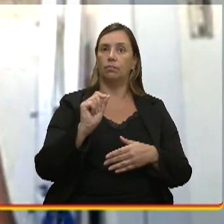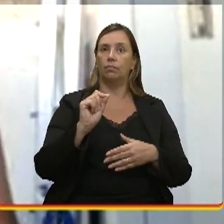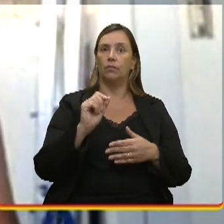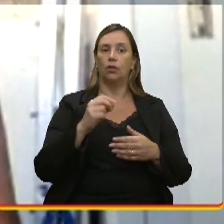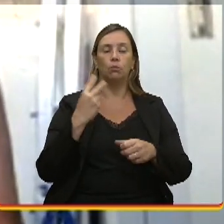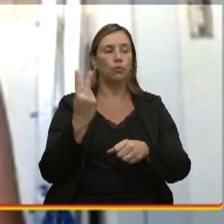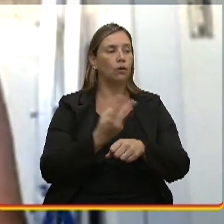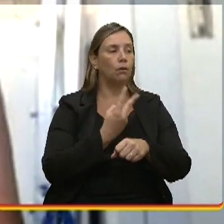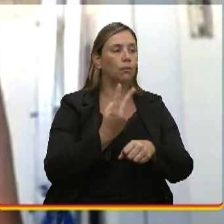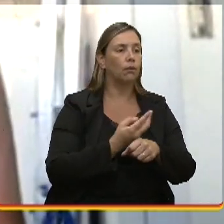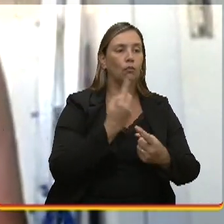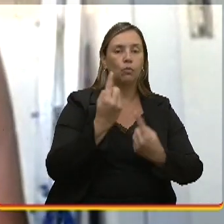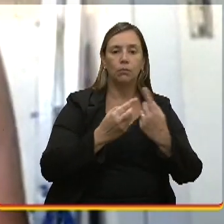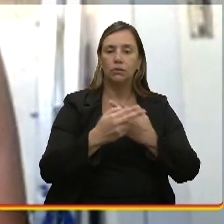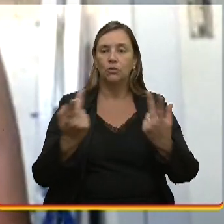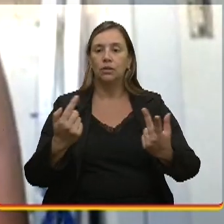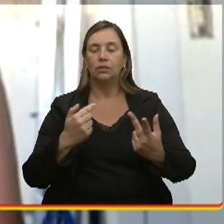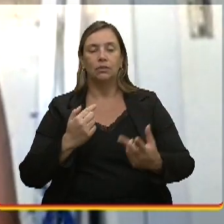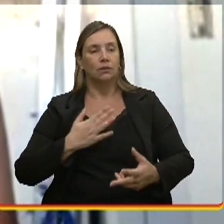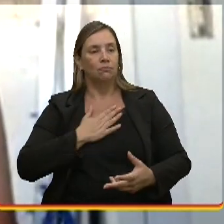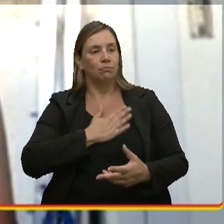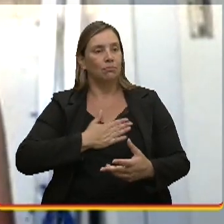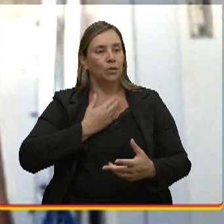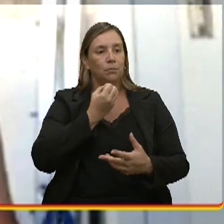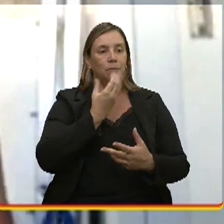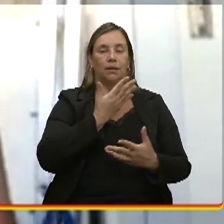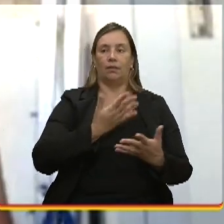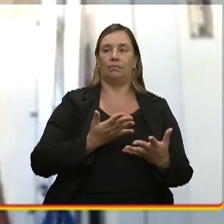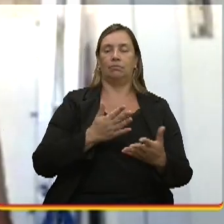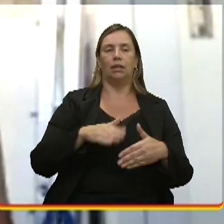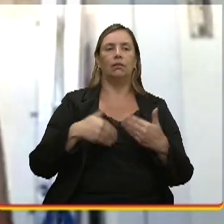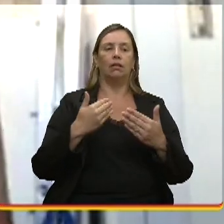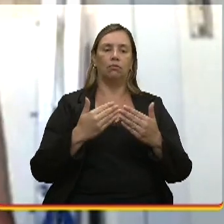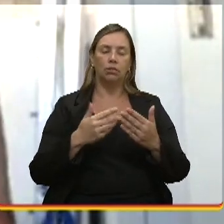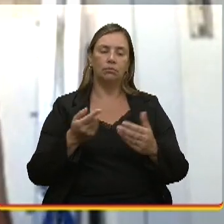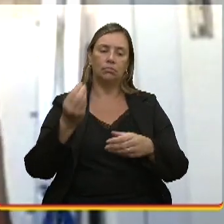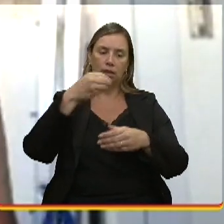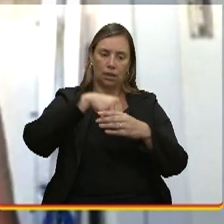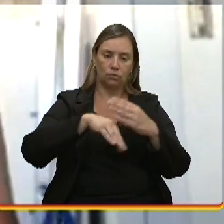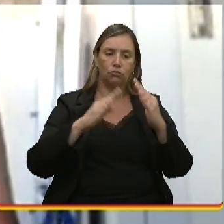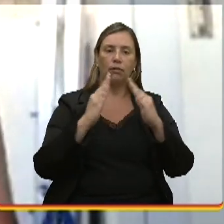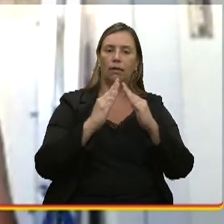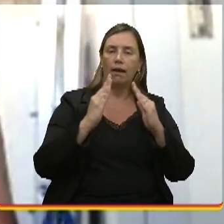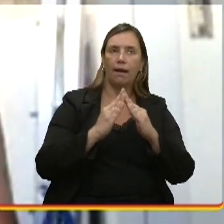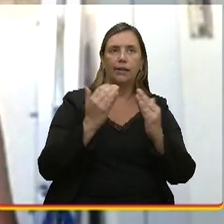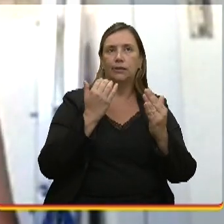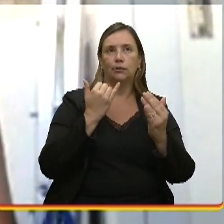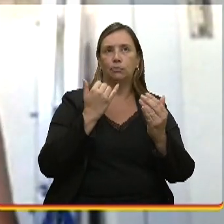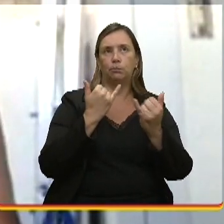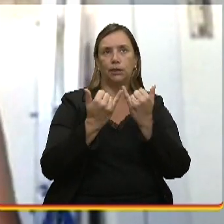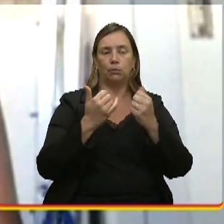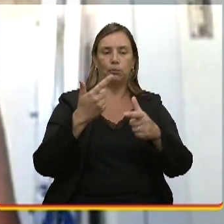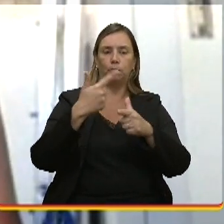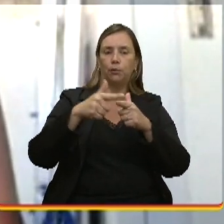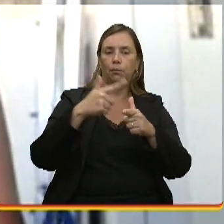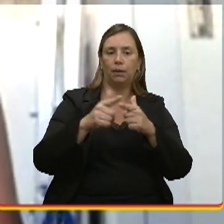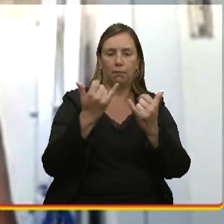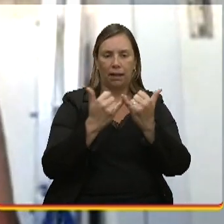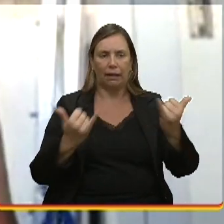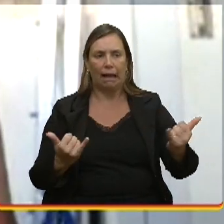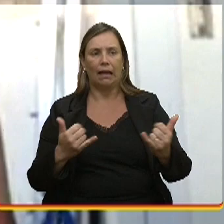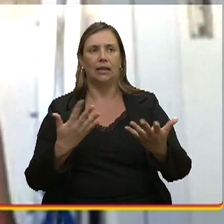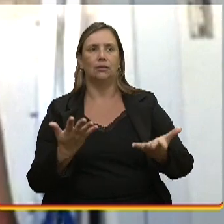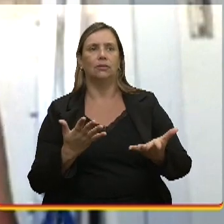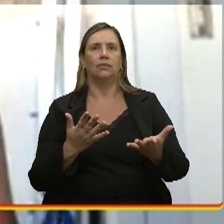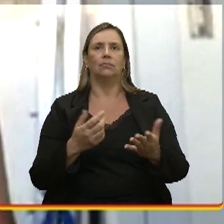me fizesse bem. E aí, eu fui fazendo coisas dentro da minha casa, tive um problema elétrico em casa que a